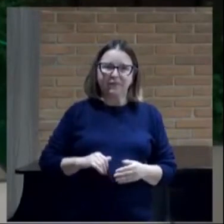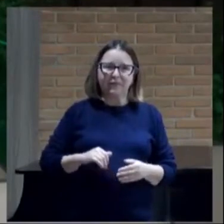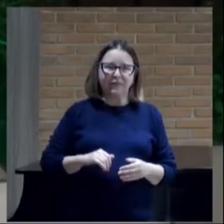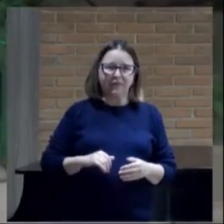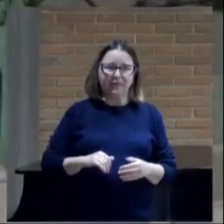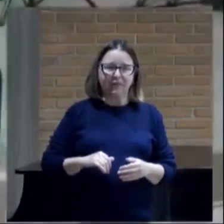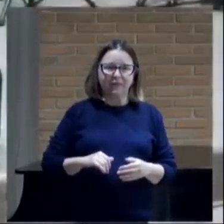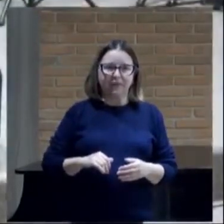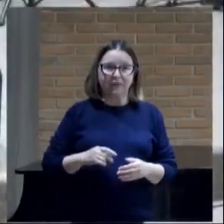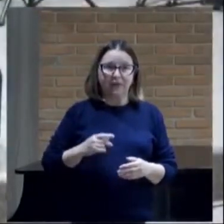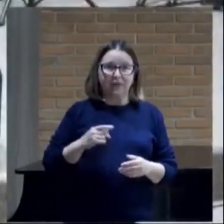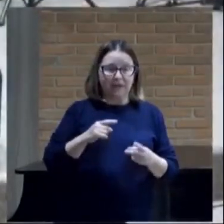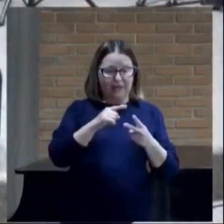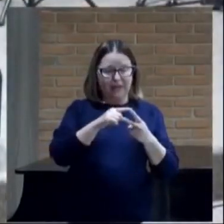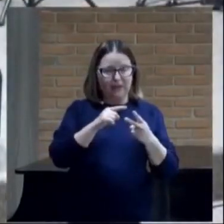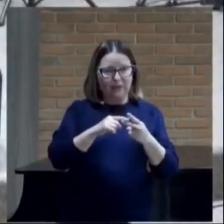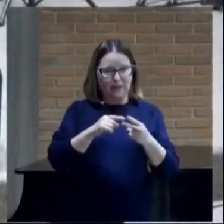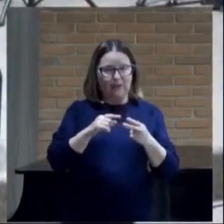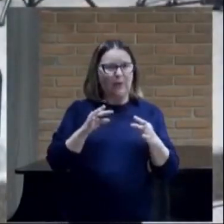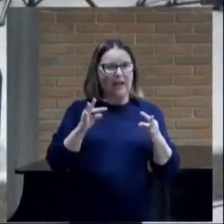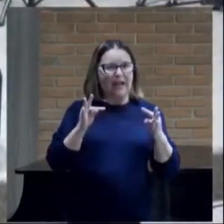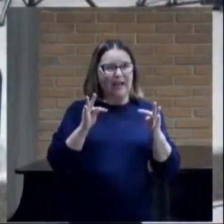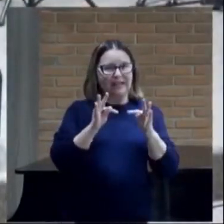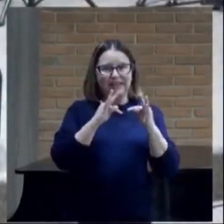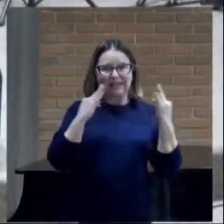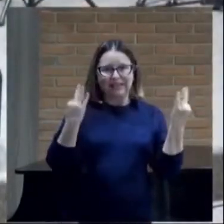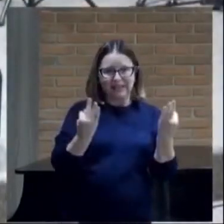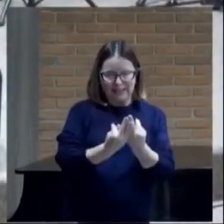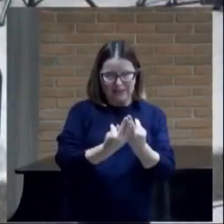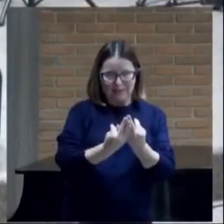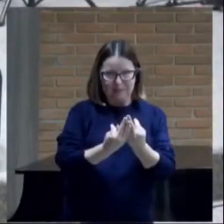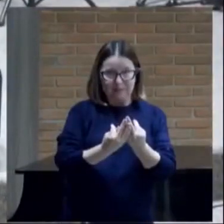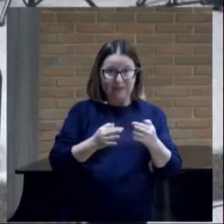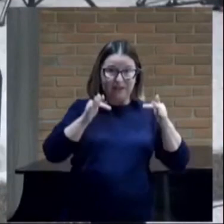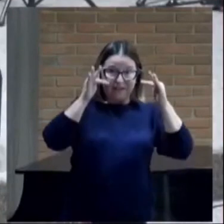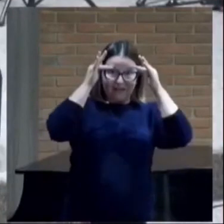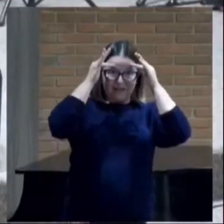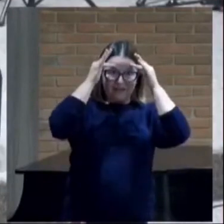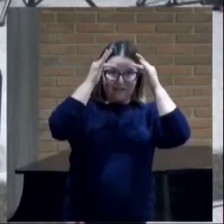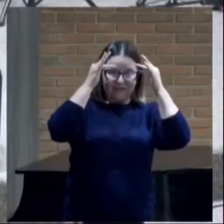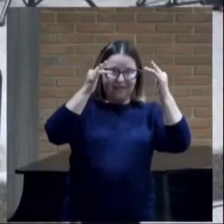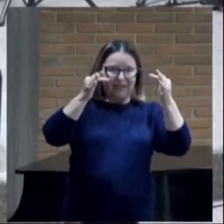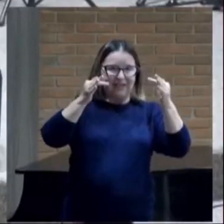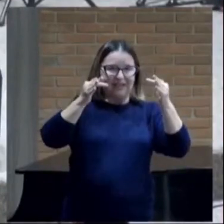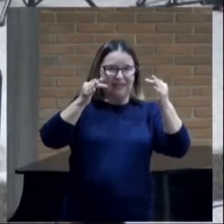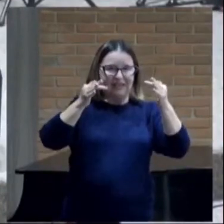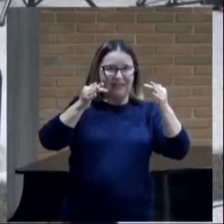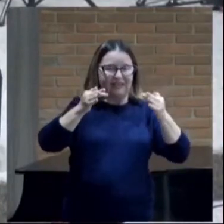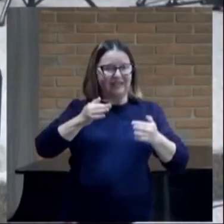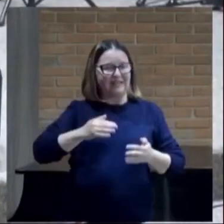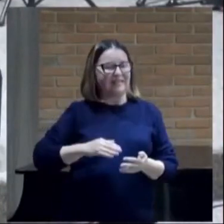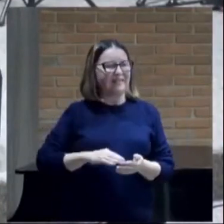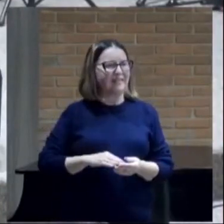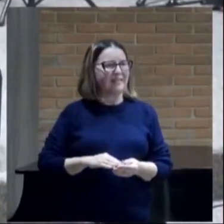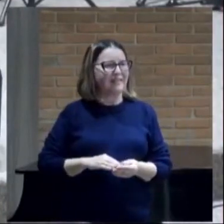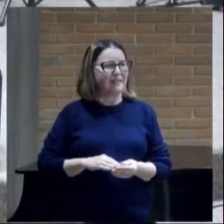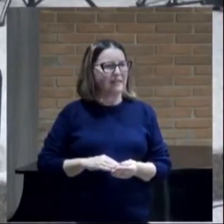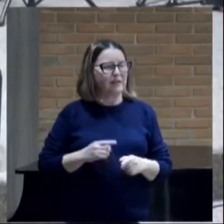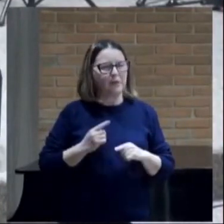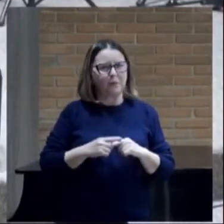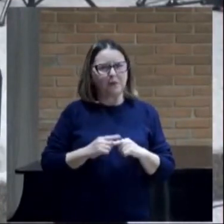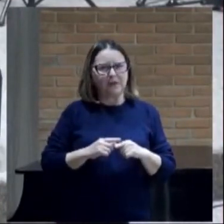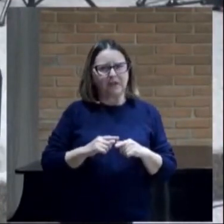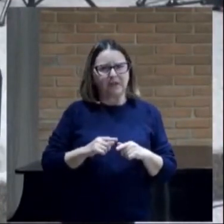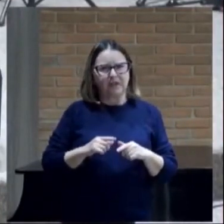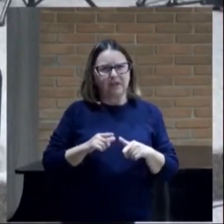fidelidade, com mais, e Deus agindo, porque Israel já